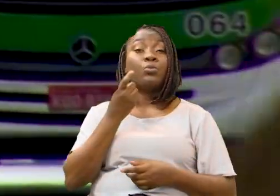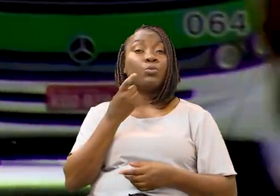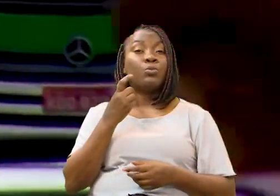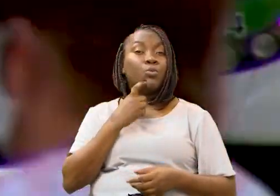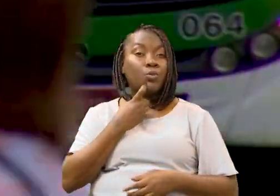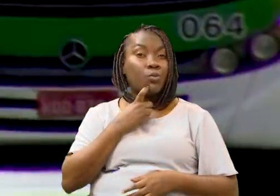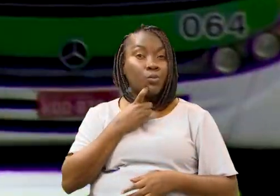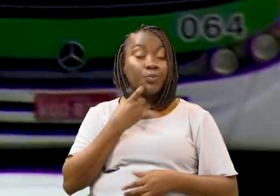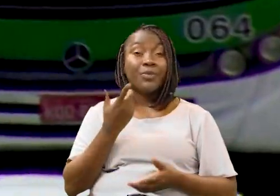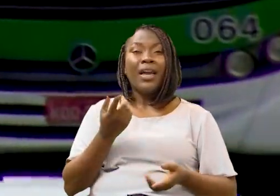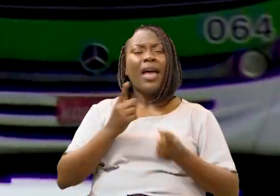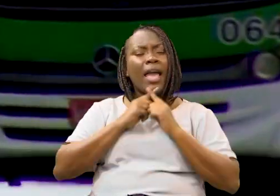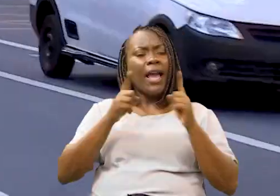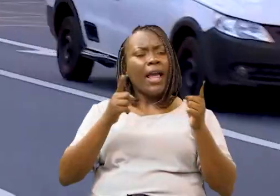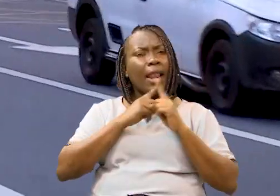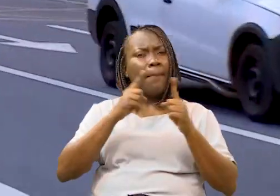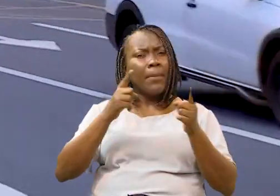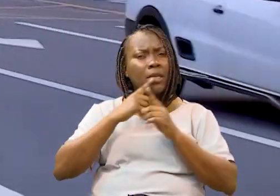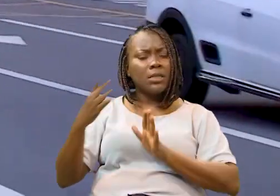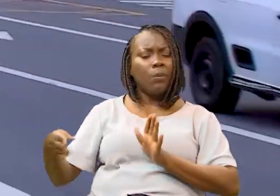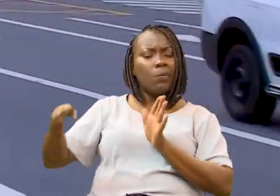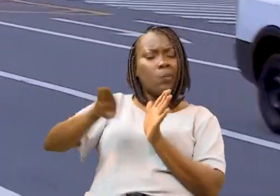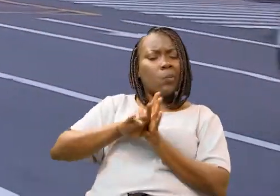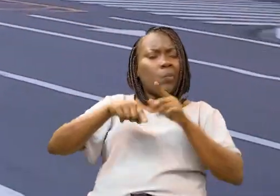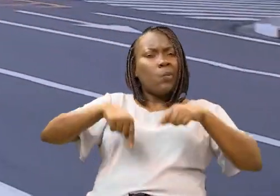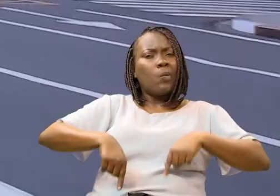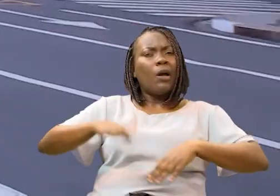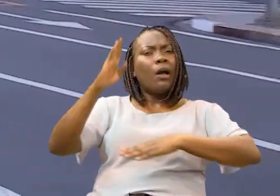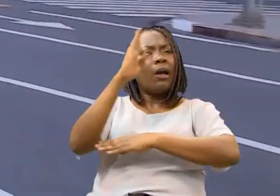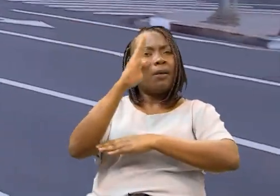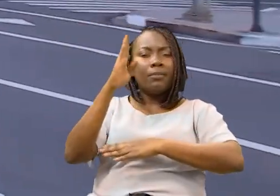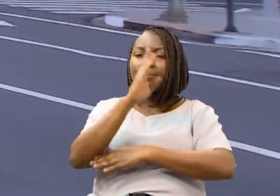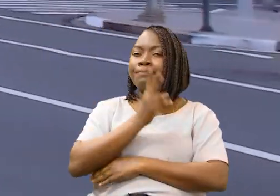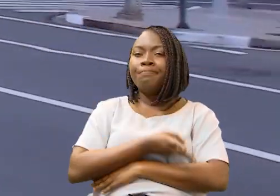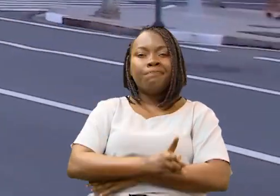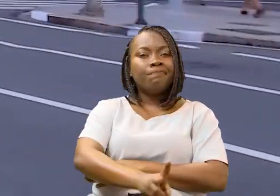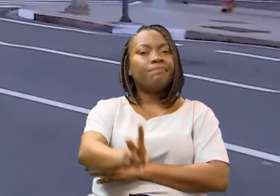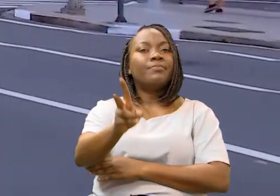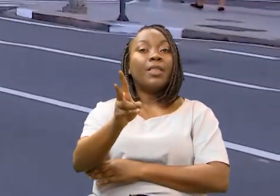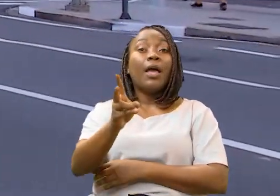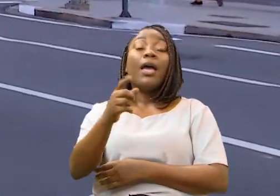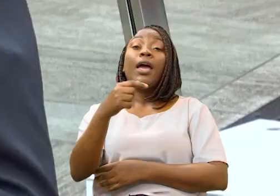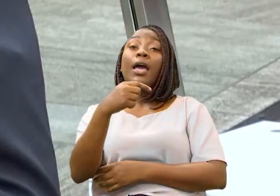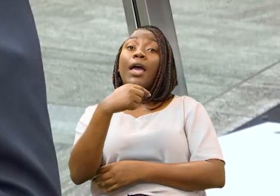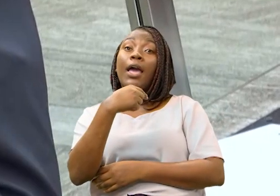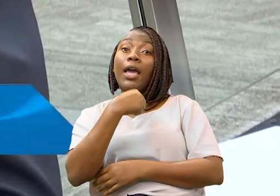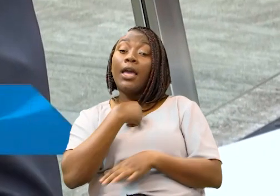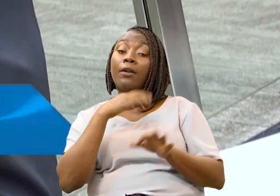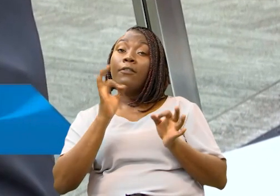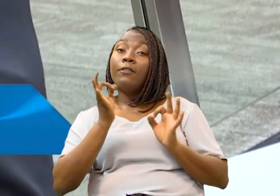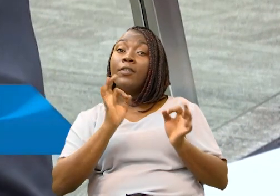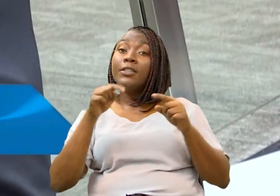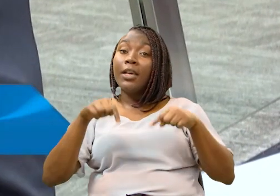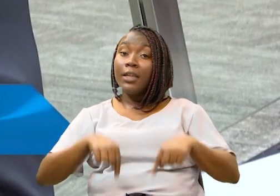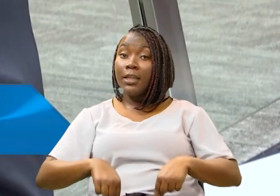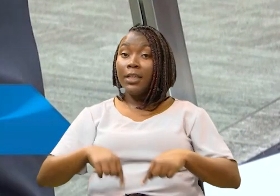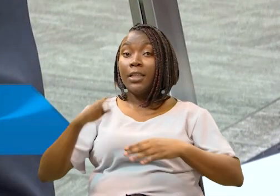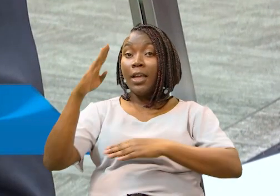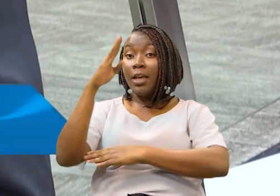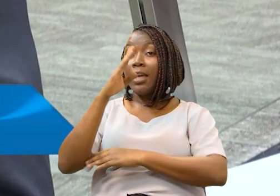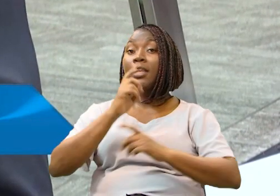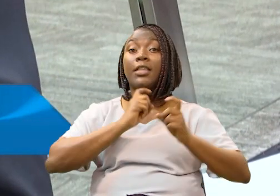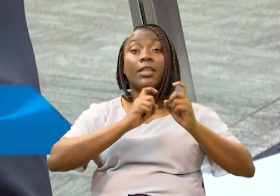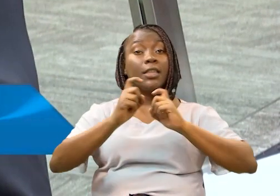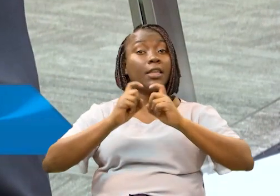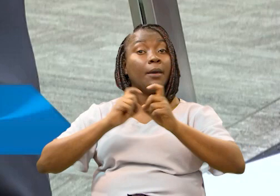município. Segundo o vereador, as reclamações que chegam até a Câmara Municipal são frequentes. Eu fiz aqui na Câmara